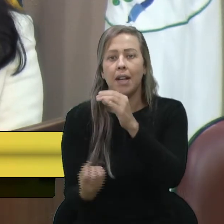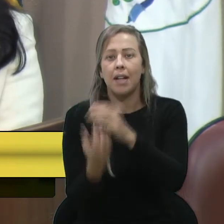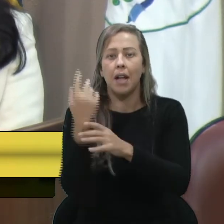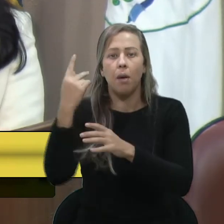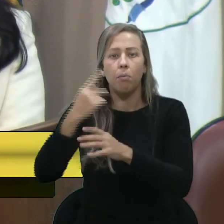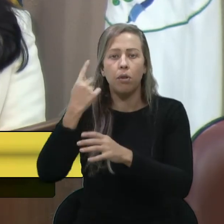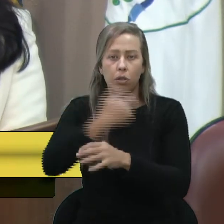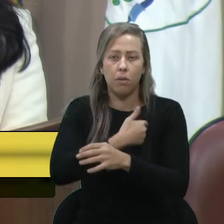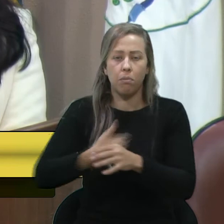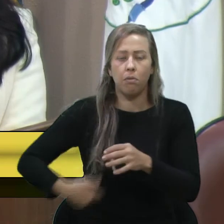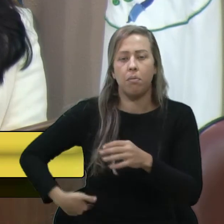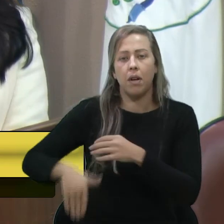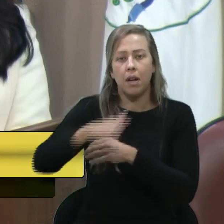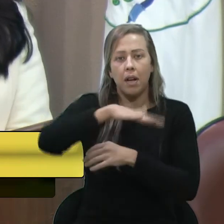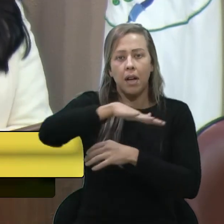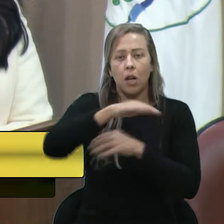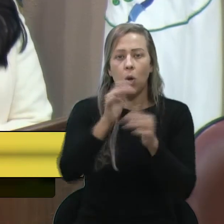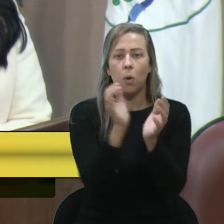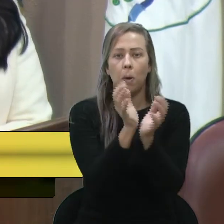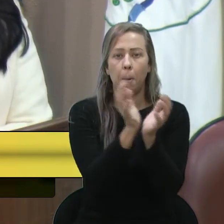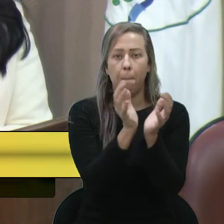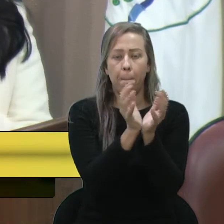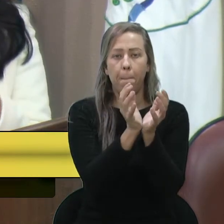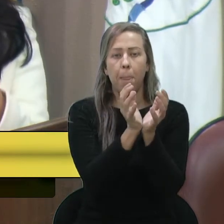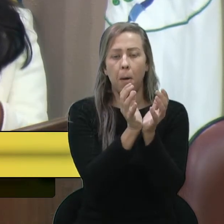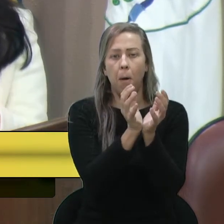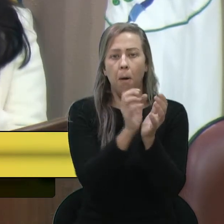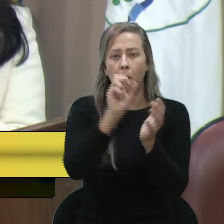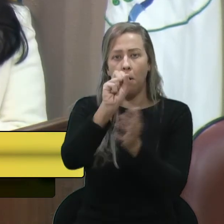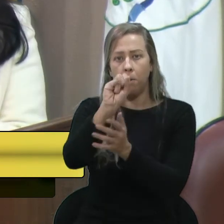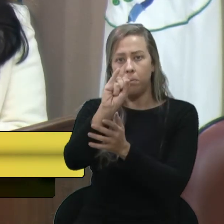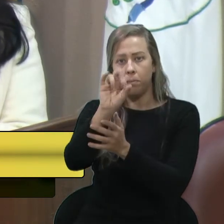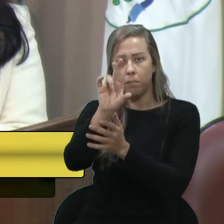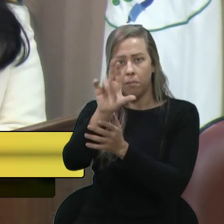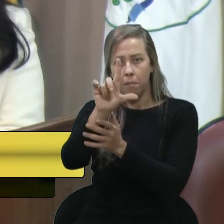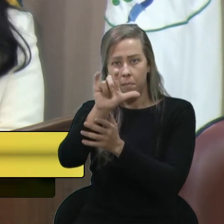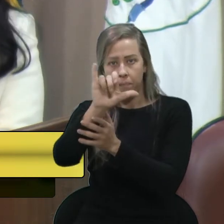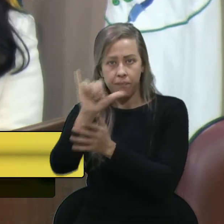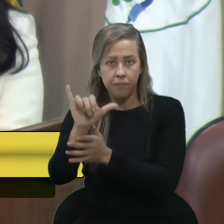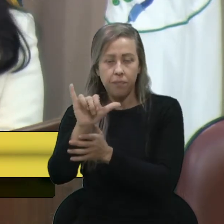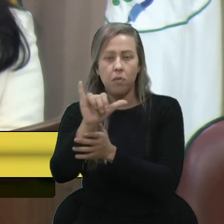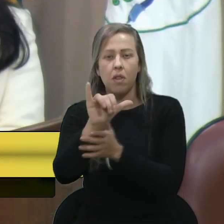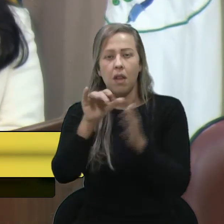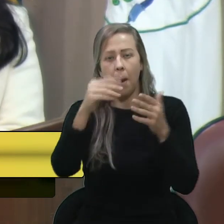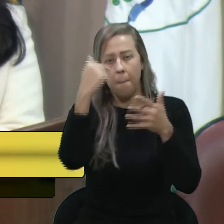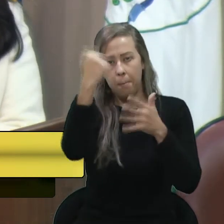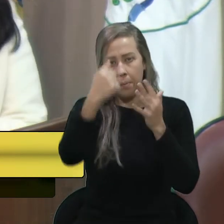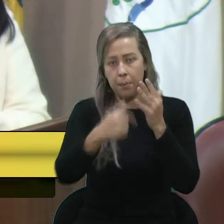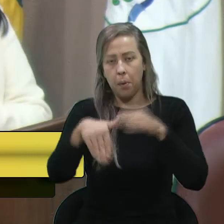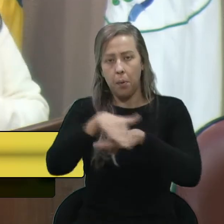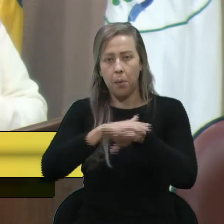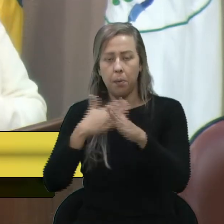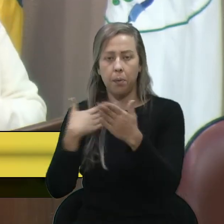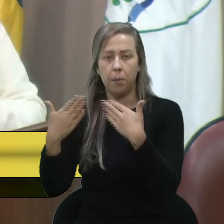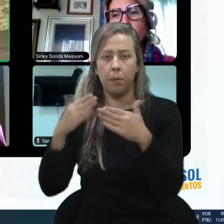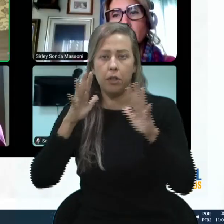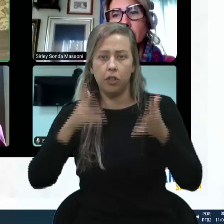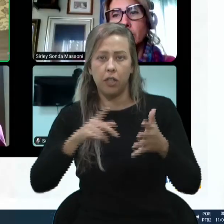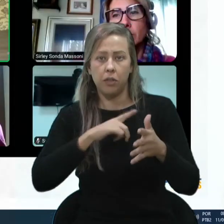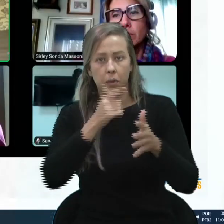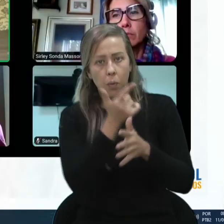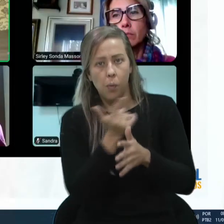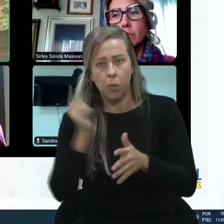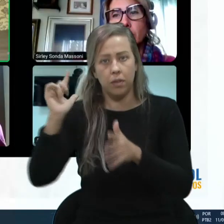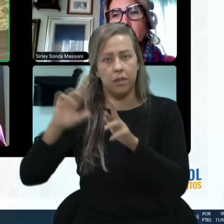públicas para esse grupo. Então, a Cirlei, a Taciana e também a Aline, que conversaram conosco. Nós já tivemos outros